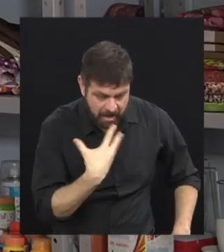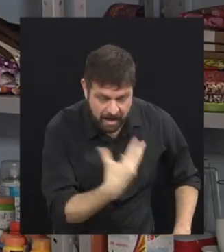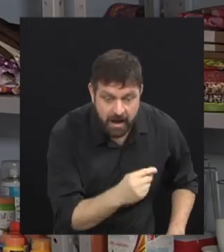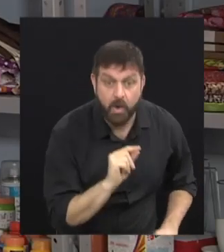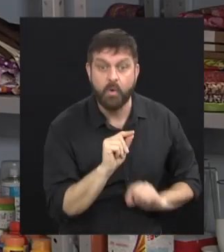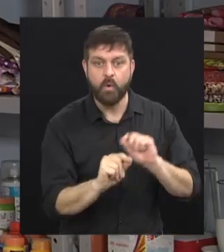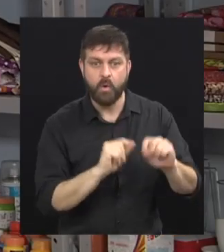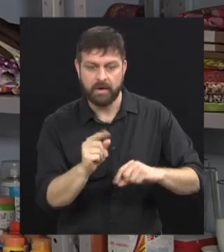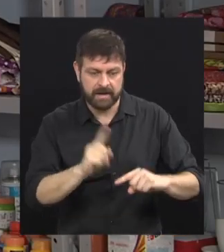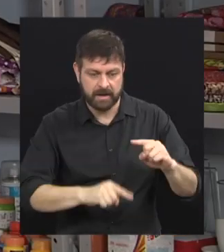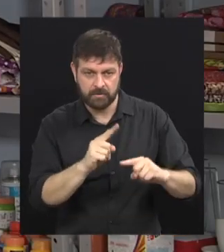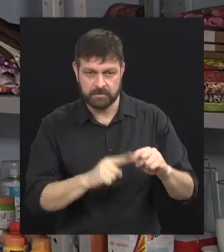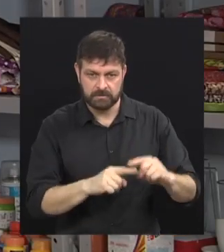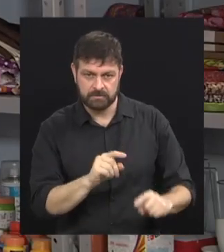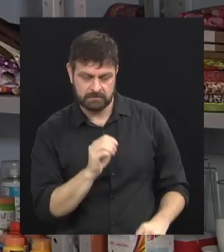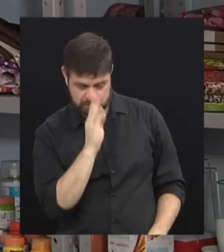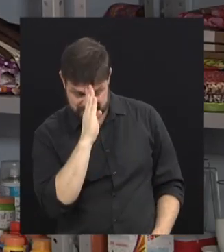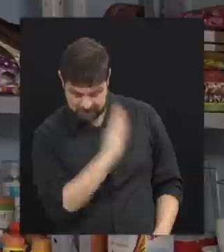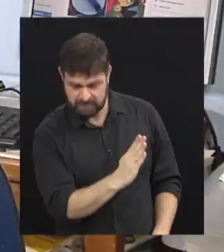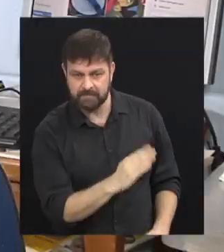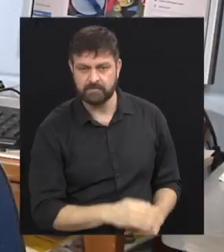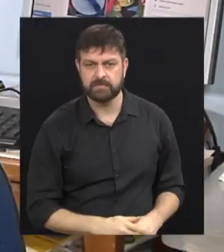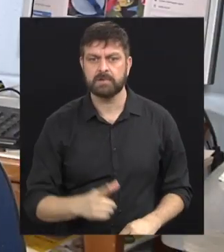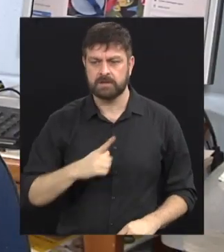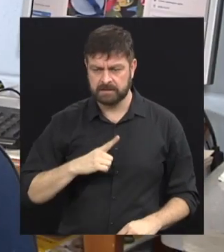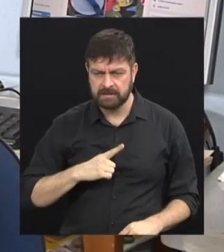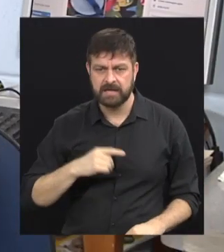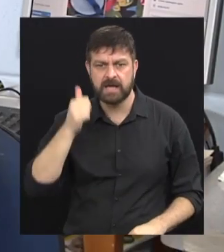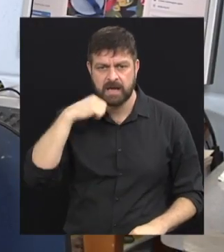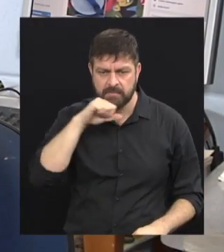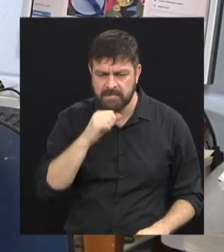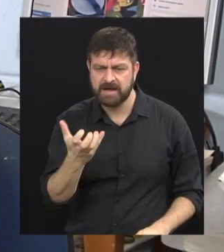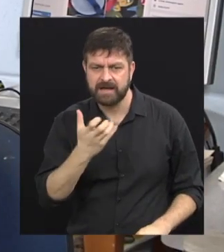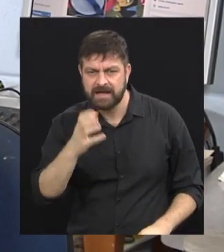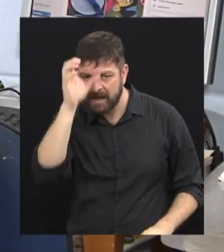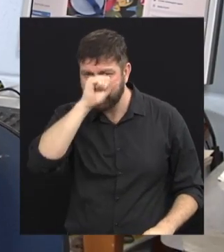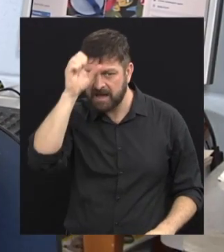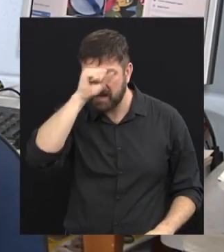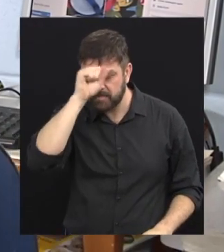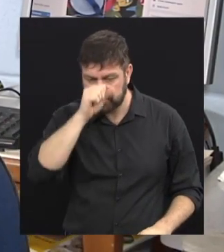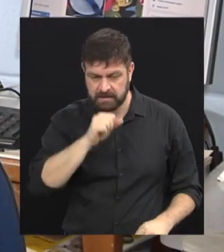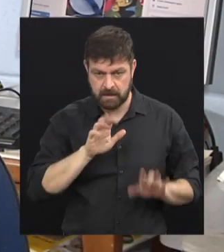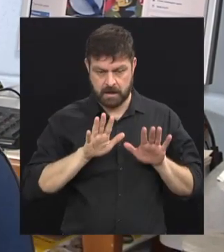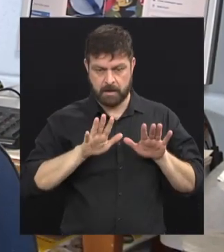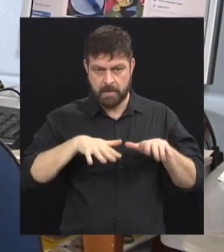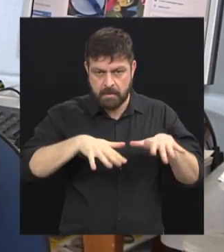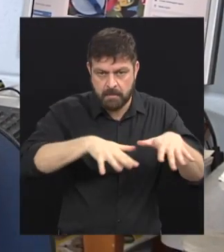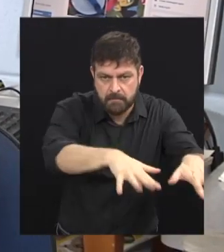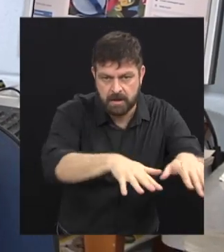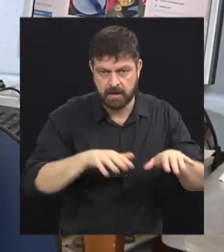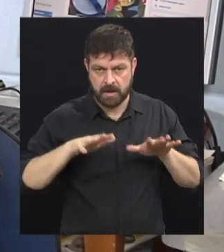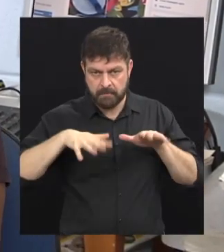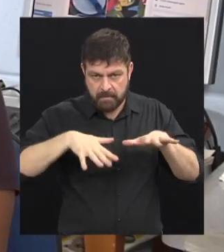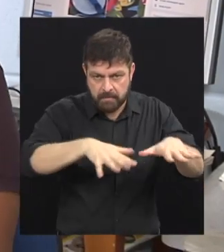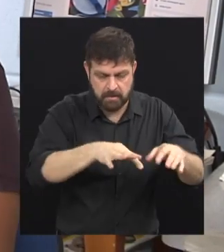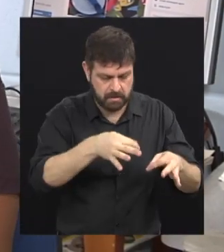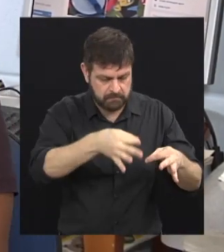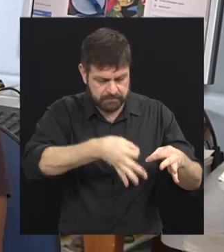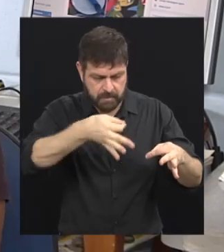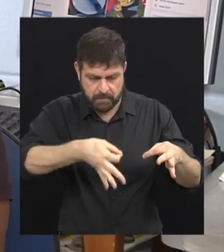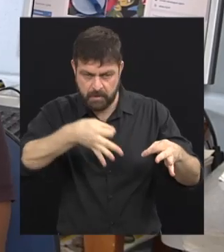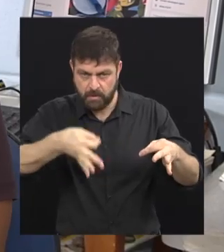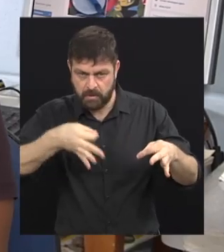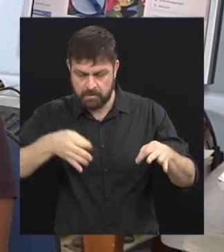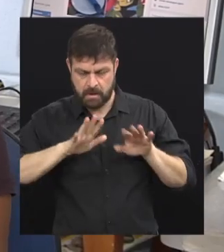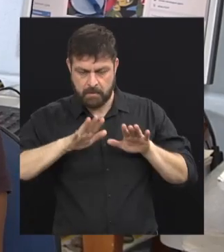por algum produto específico? Pra aprender? Sim. É que nem no caso. Elas gostam muito de costura, né? As mães, elas vêm muito, assim,